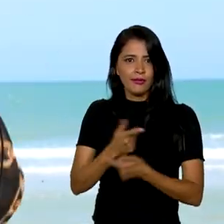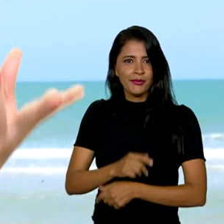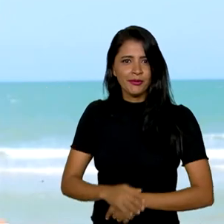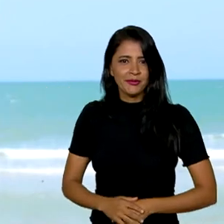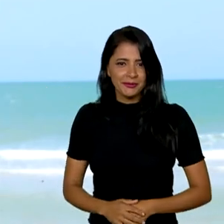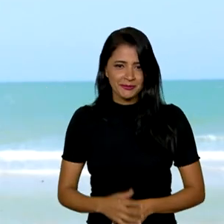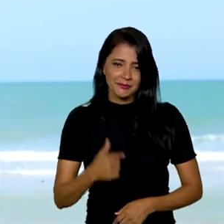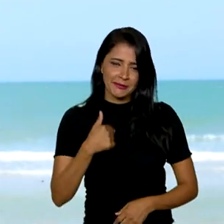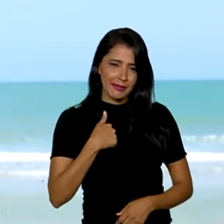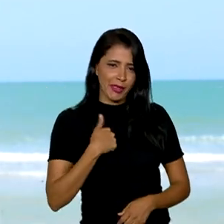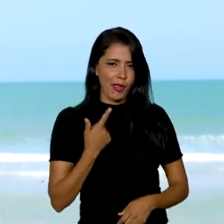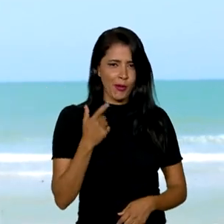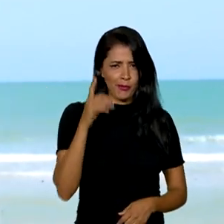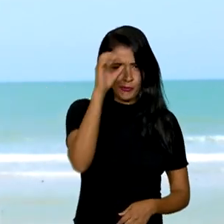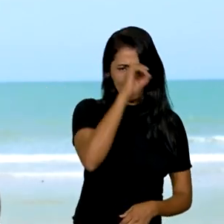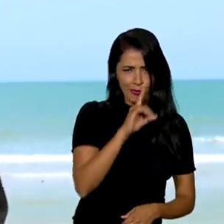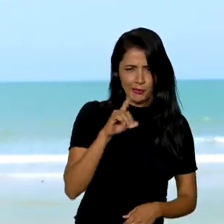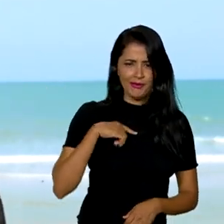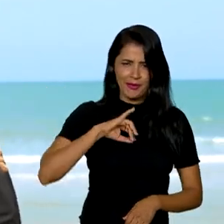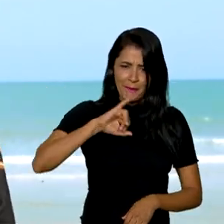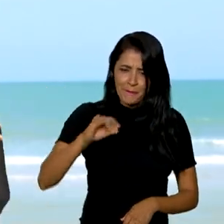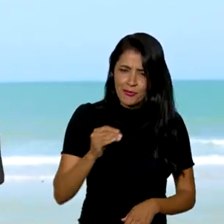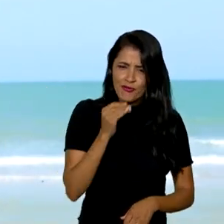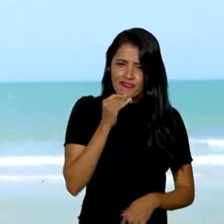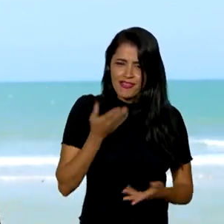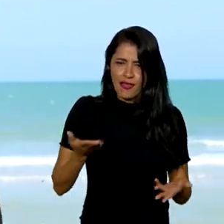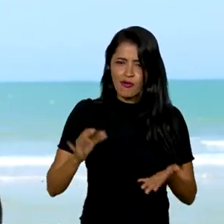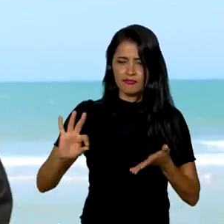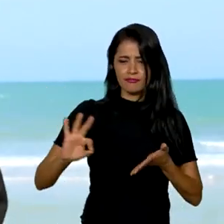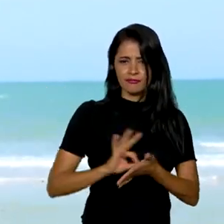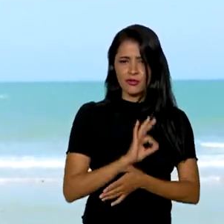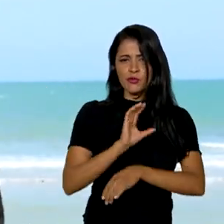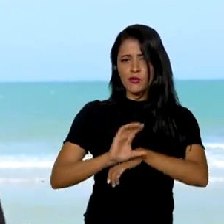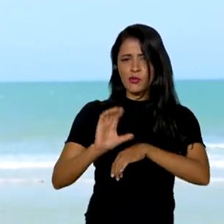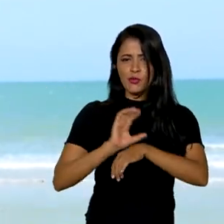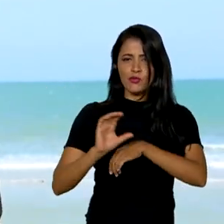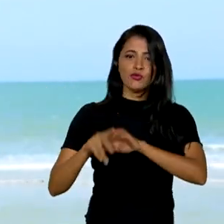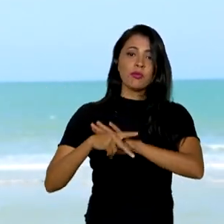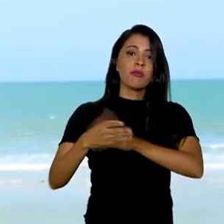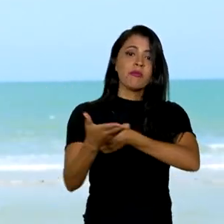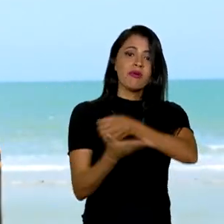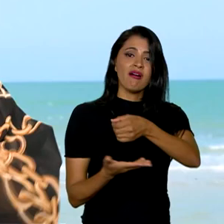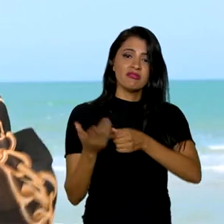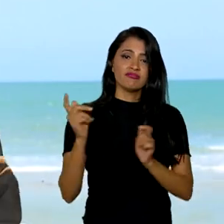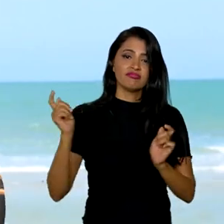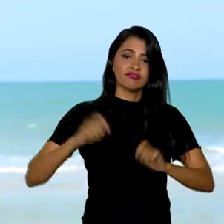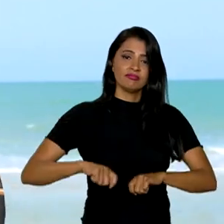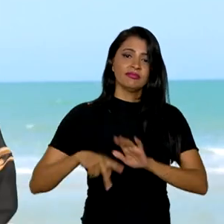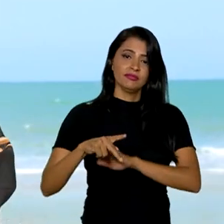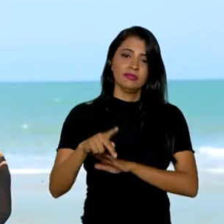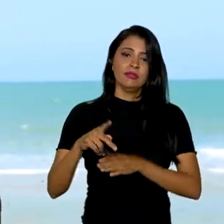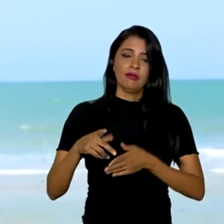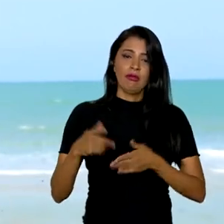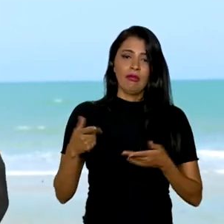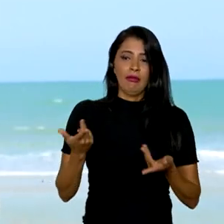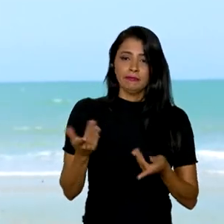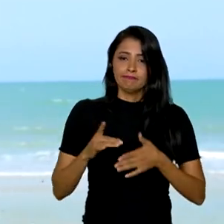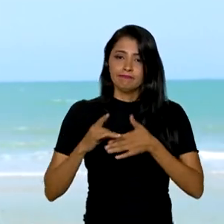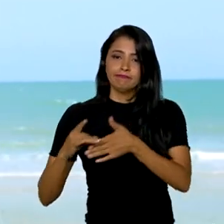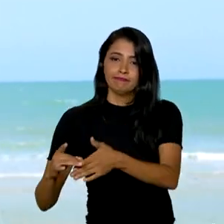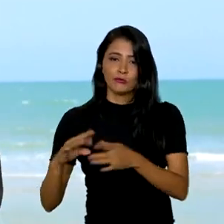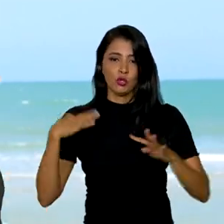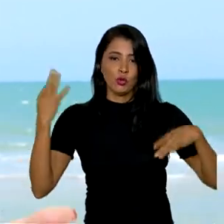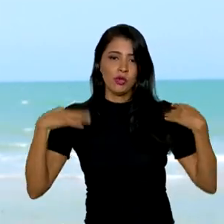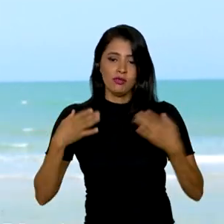E eu que não sou boba, vou aproveitar pra me inscrever no curso básico de capacitação de condutores de turismo